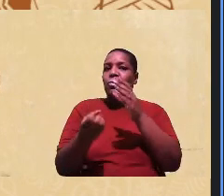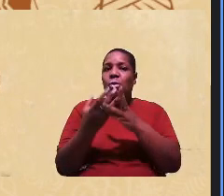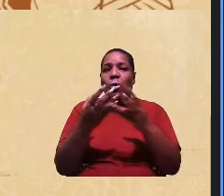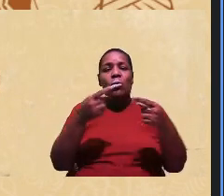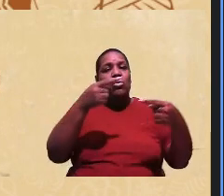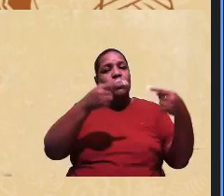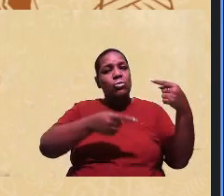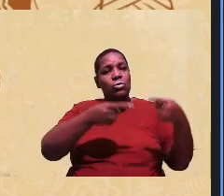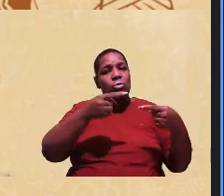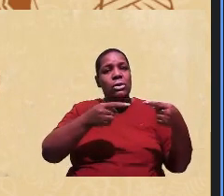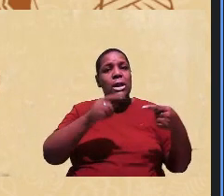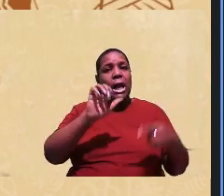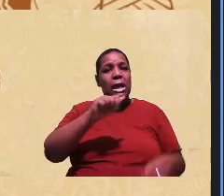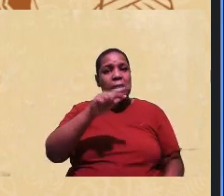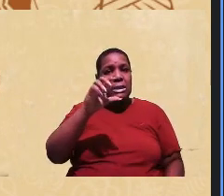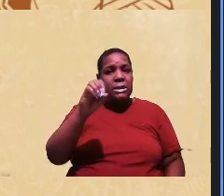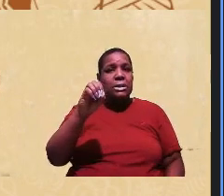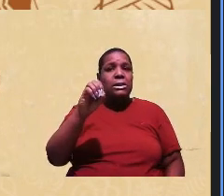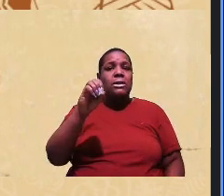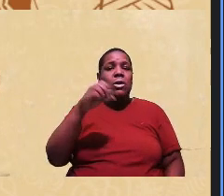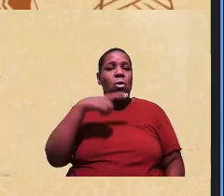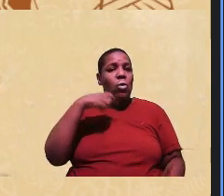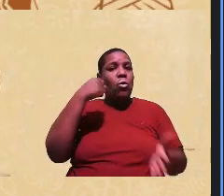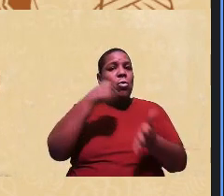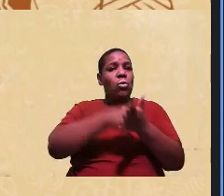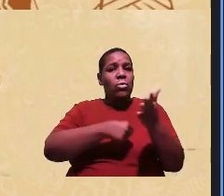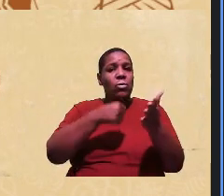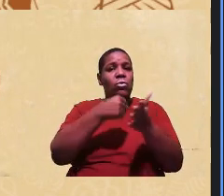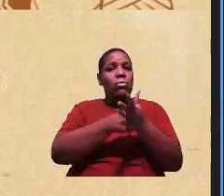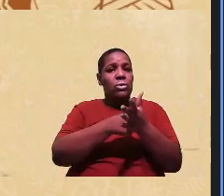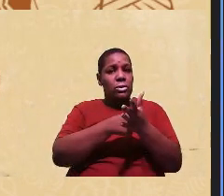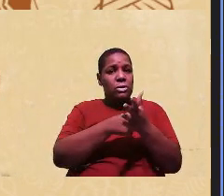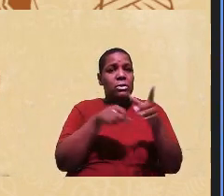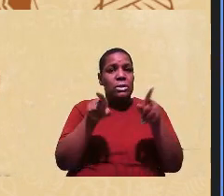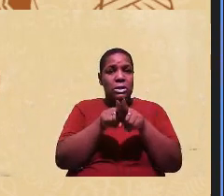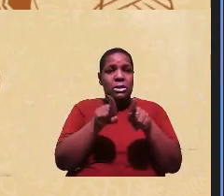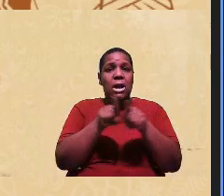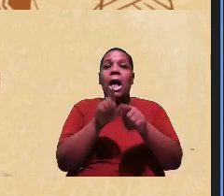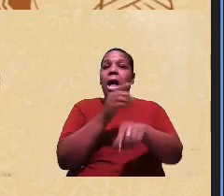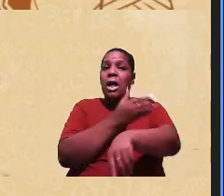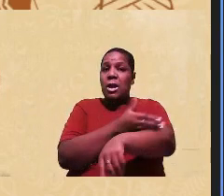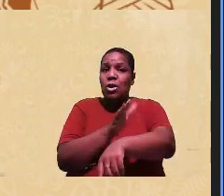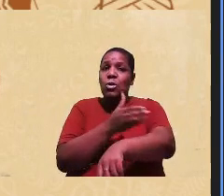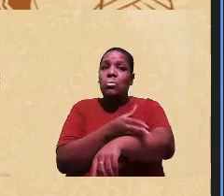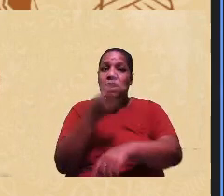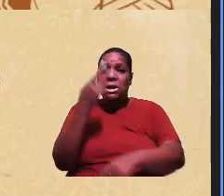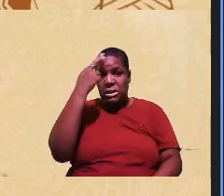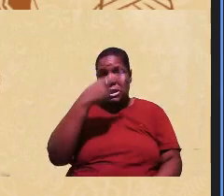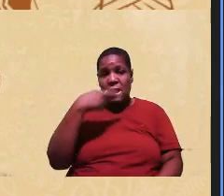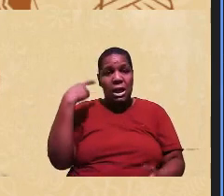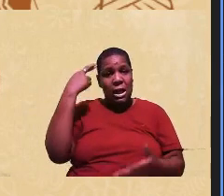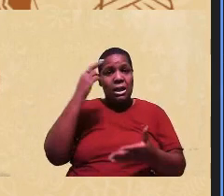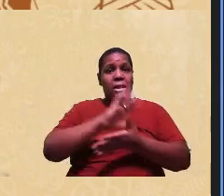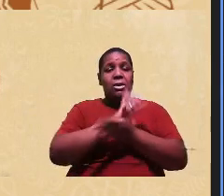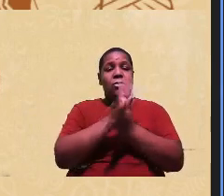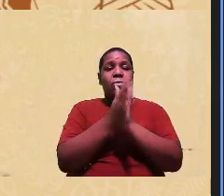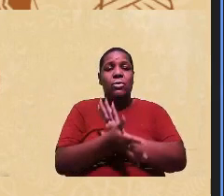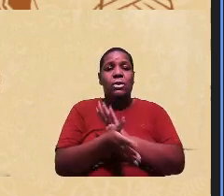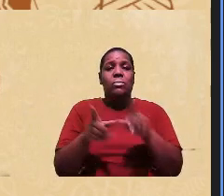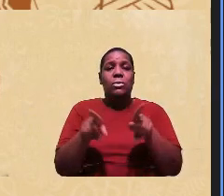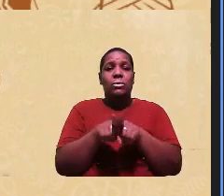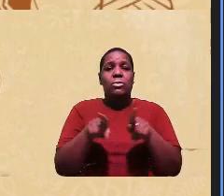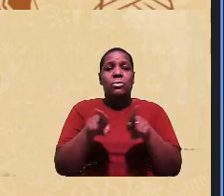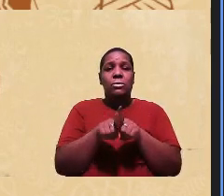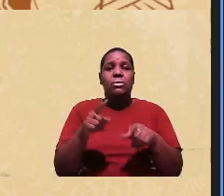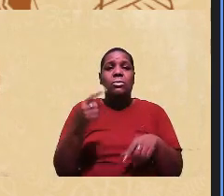ações que combatam o enfrentamento a práticas racistas o movimento indígena sozinho ele